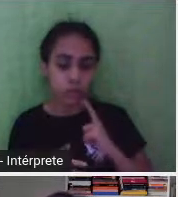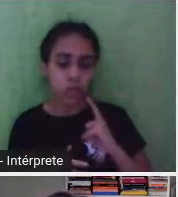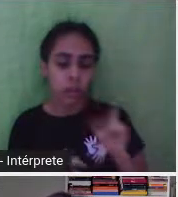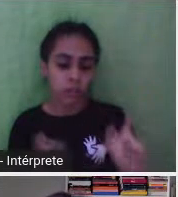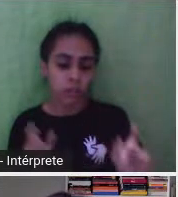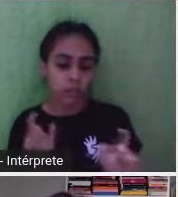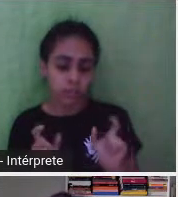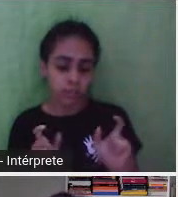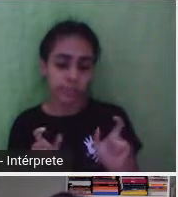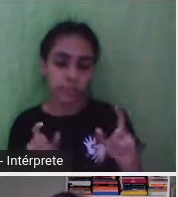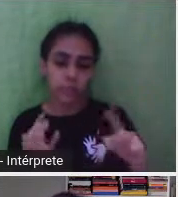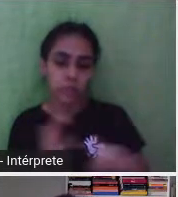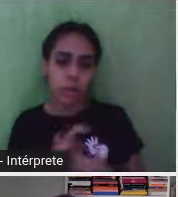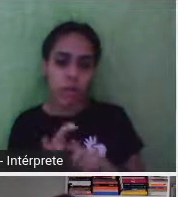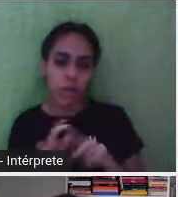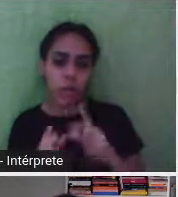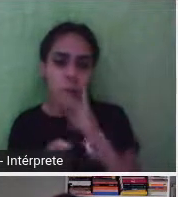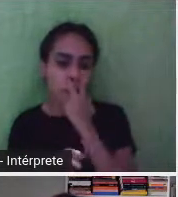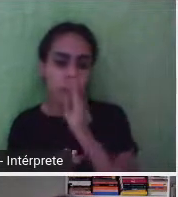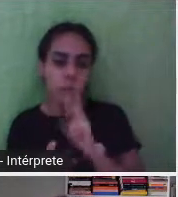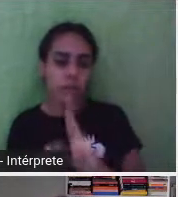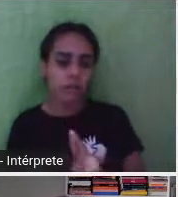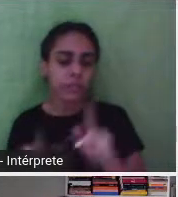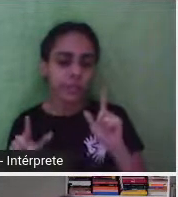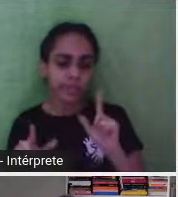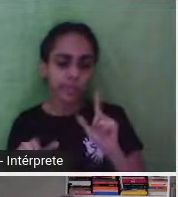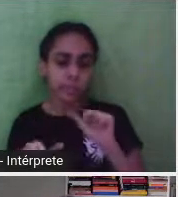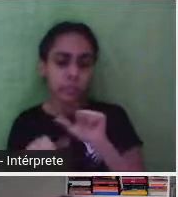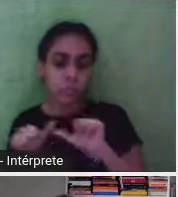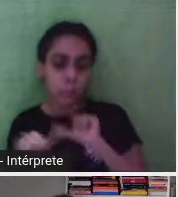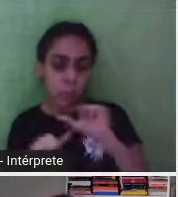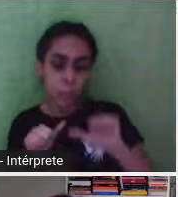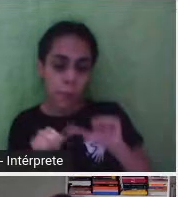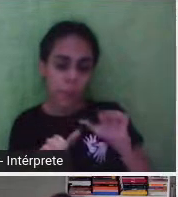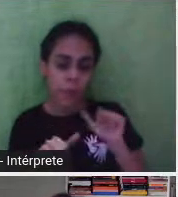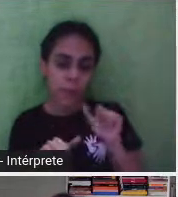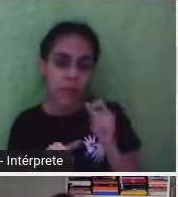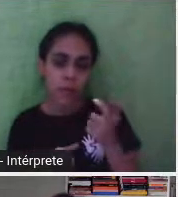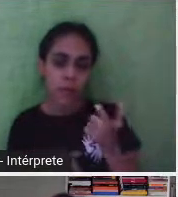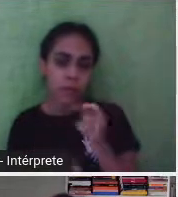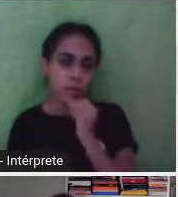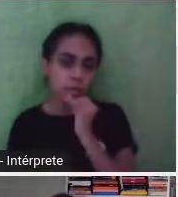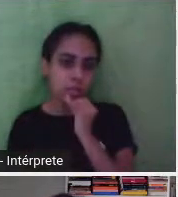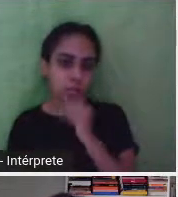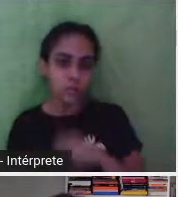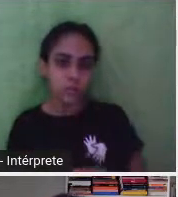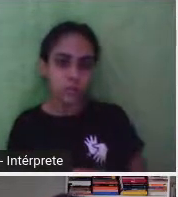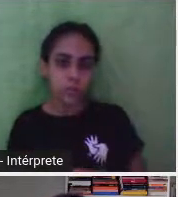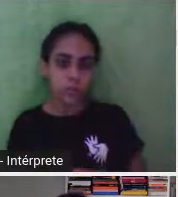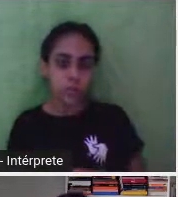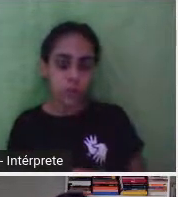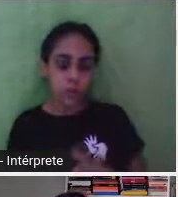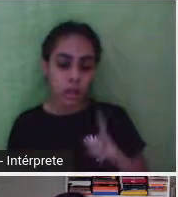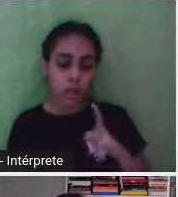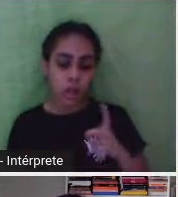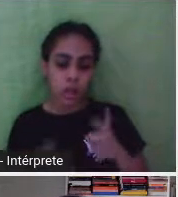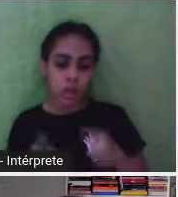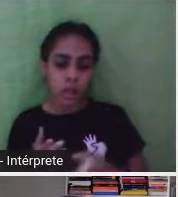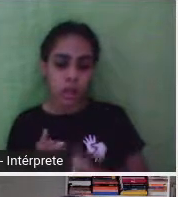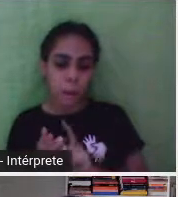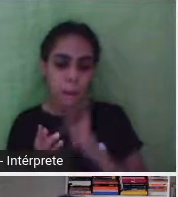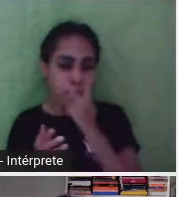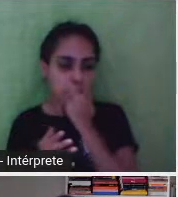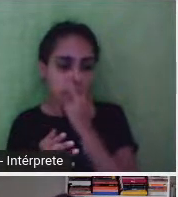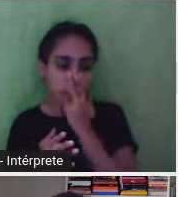de algo, começasse a vazar. e aí aquela coisa que estava contida, ela começa a transbordar,